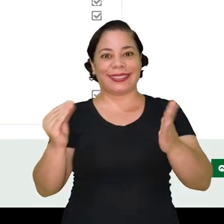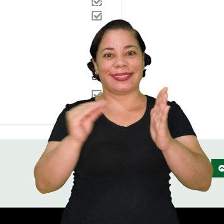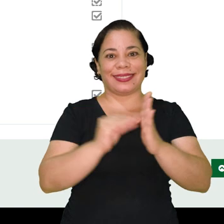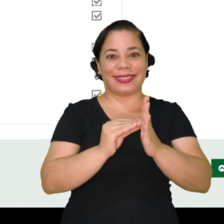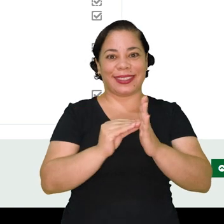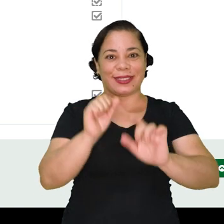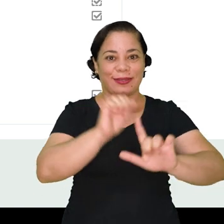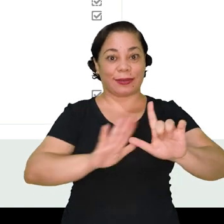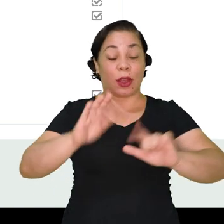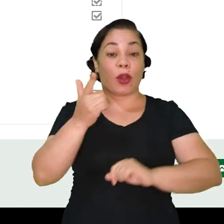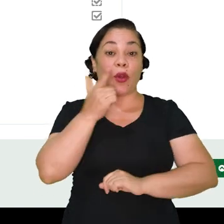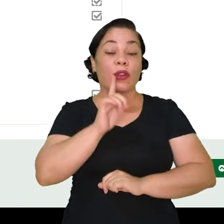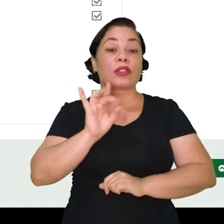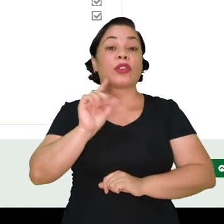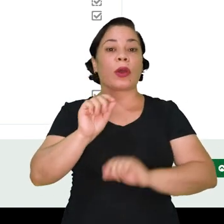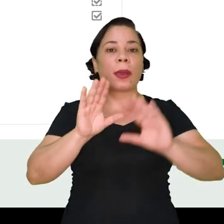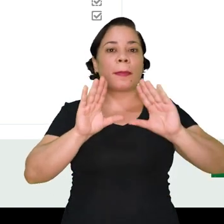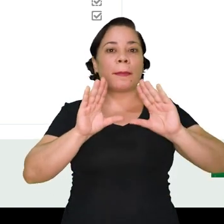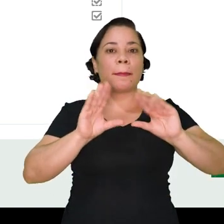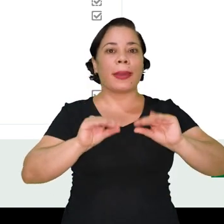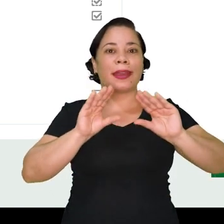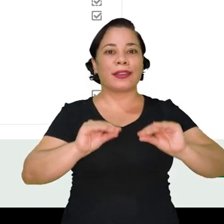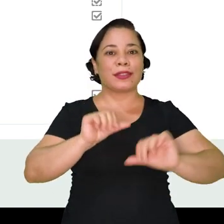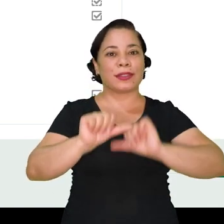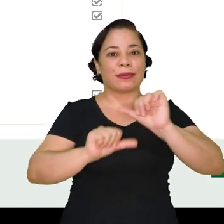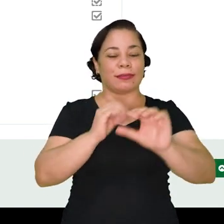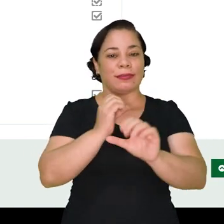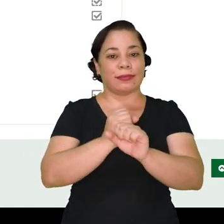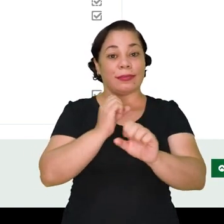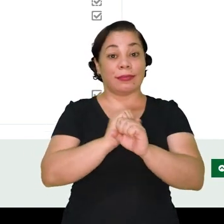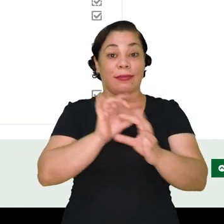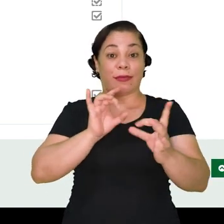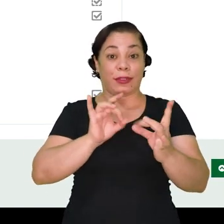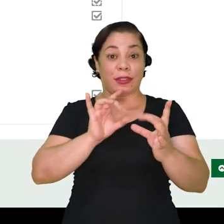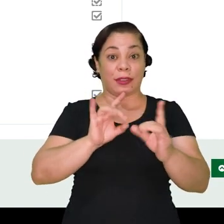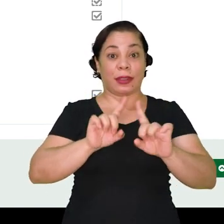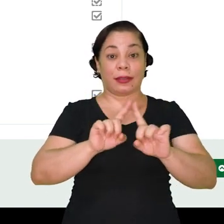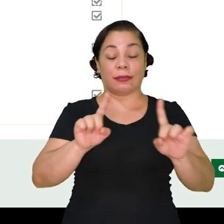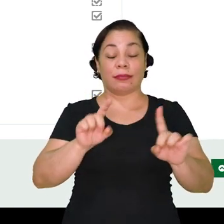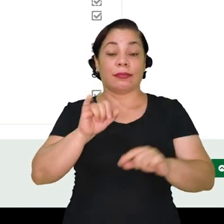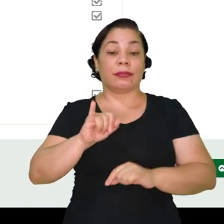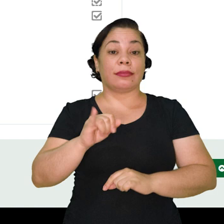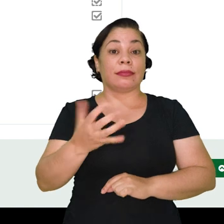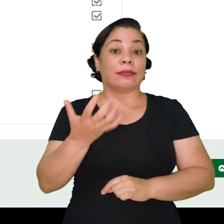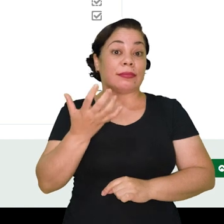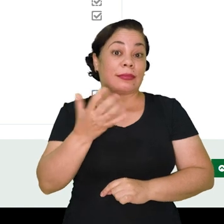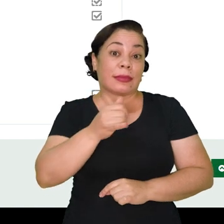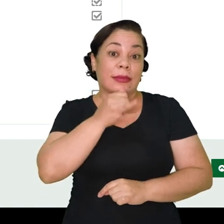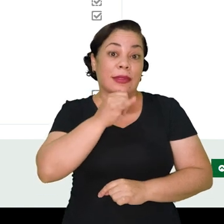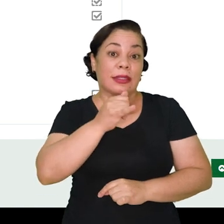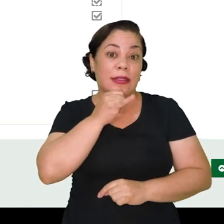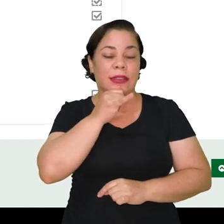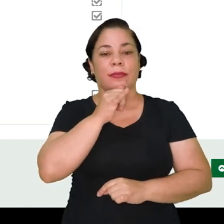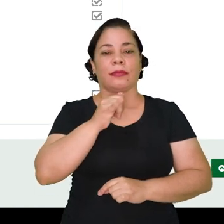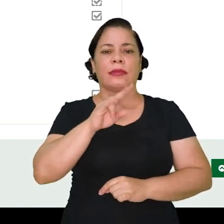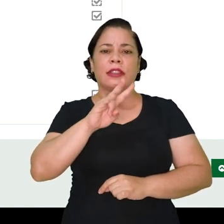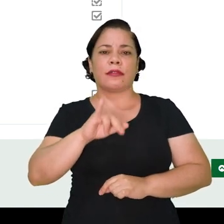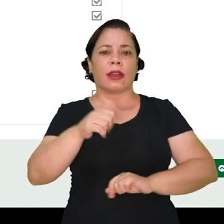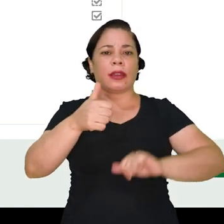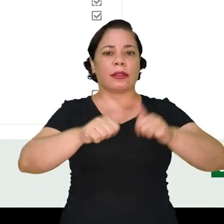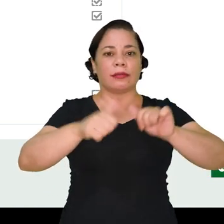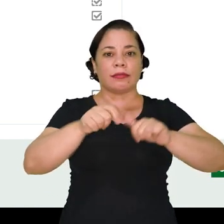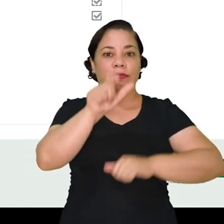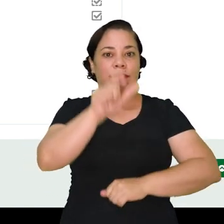que estão aqui na sala. Você consegue só mexer nas notas e nos feedbacks. Caso você chegue para